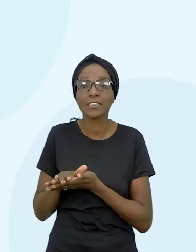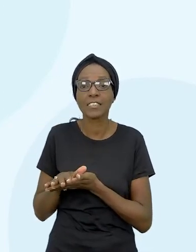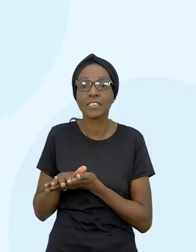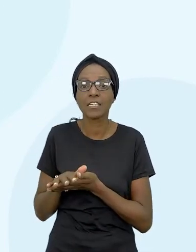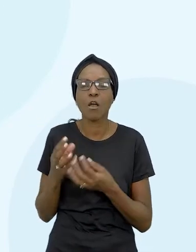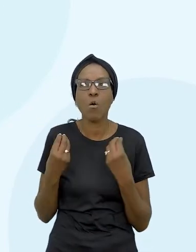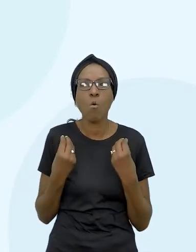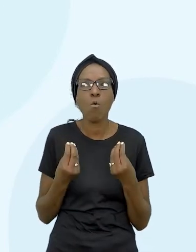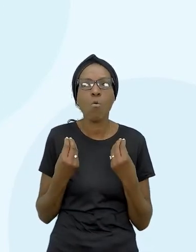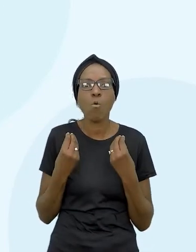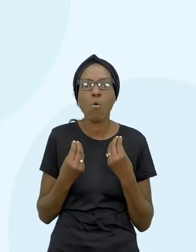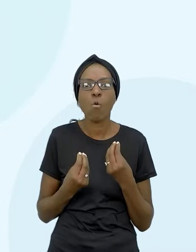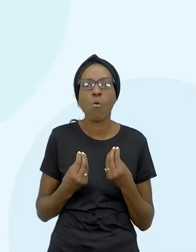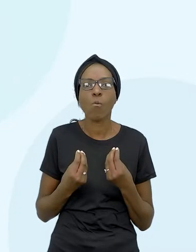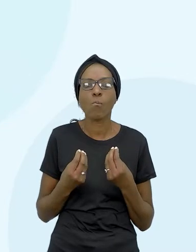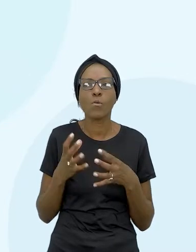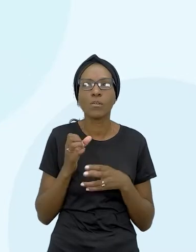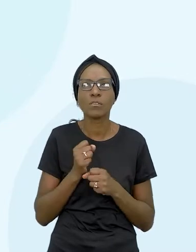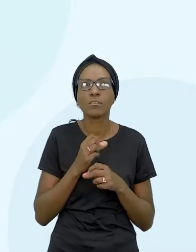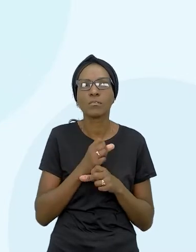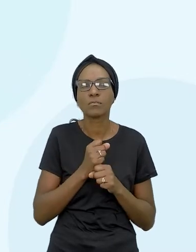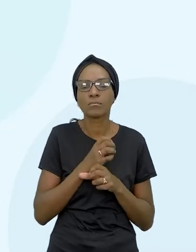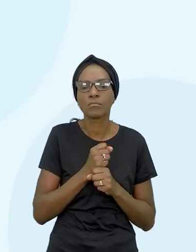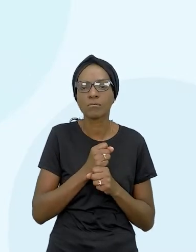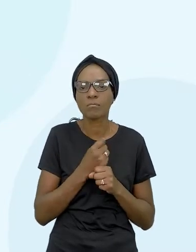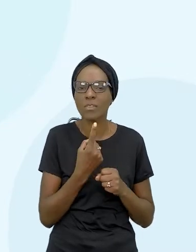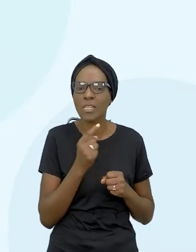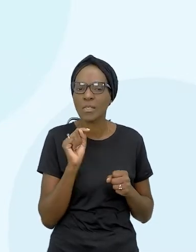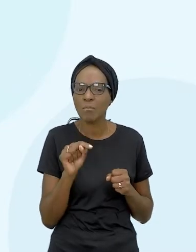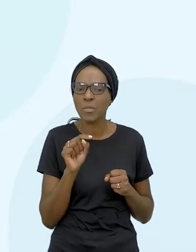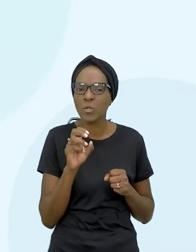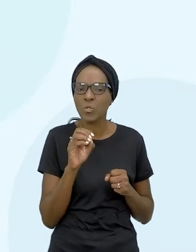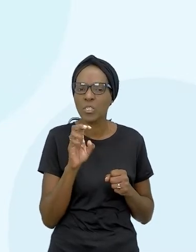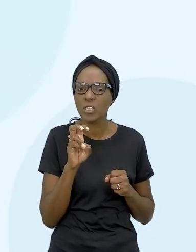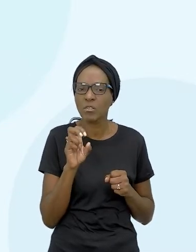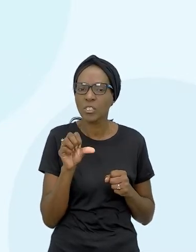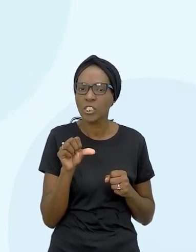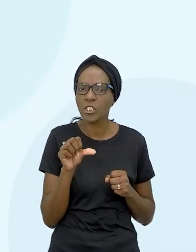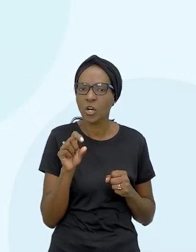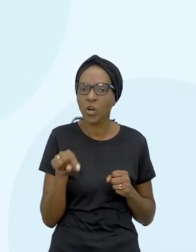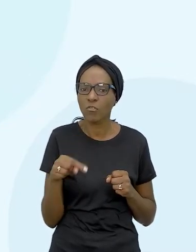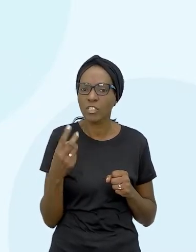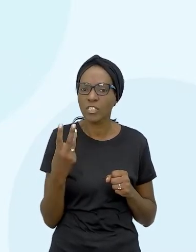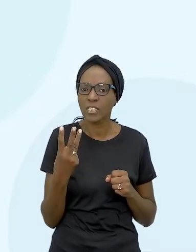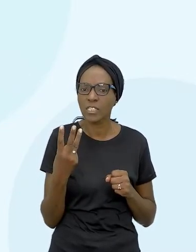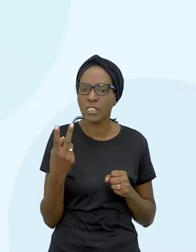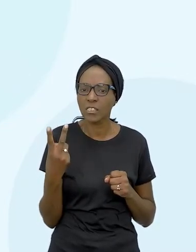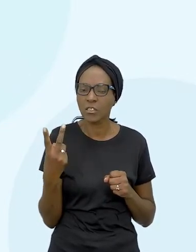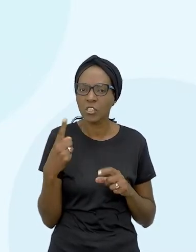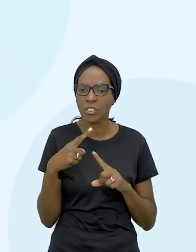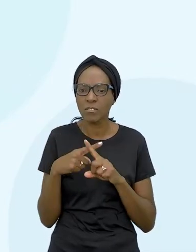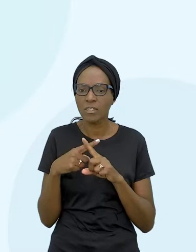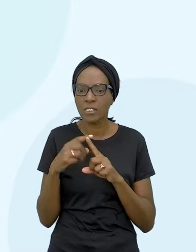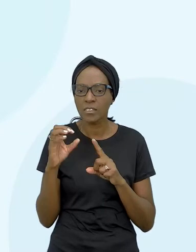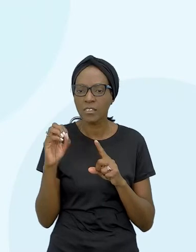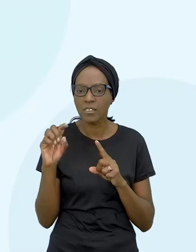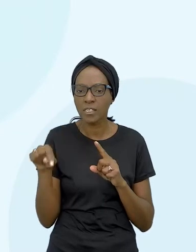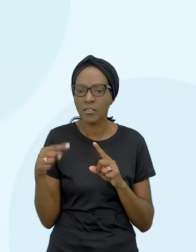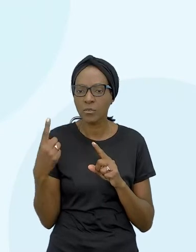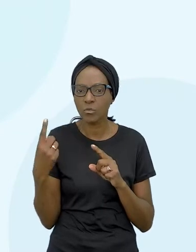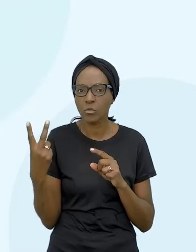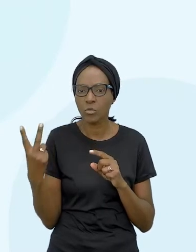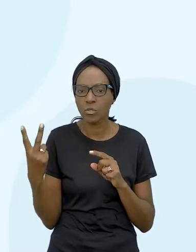como será que é feito esse cálculo? Vai pegar o R$.059 e R$ vezes 0,12